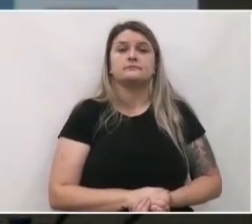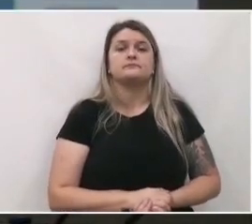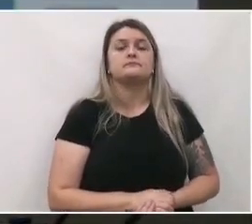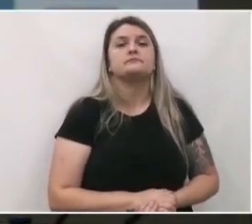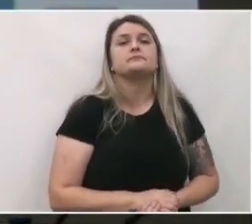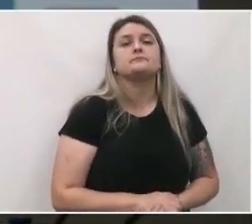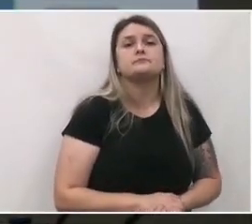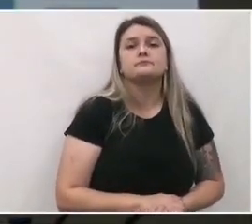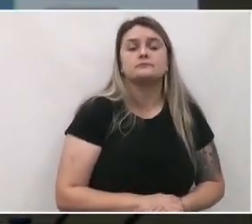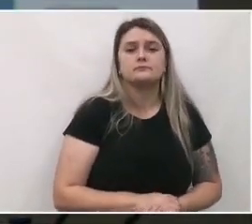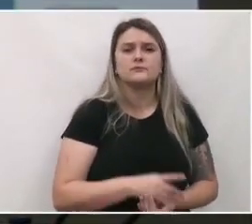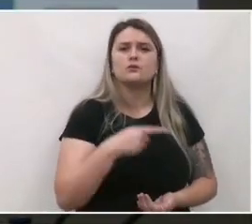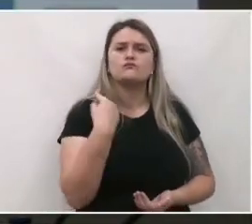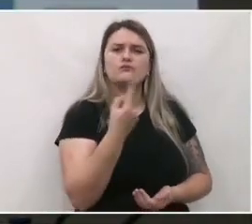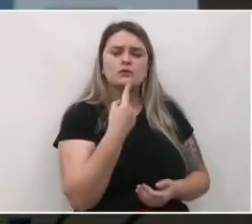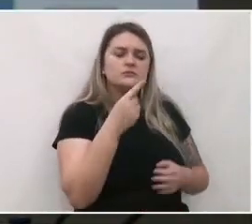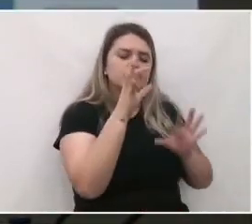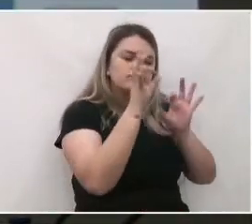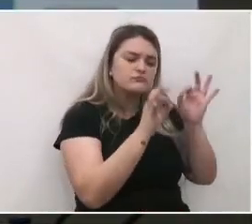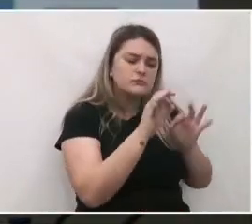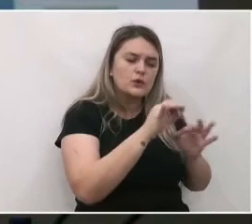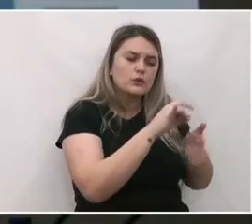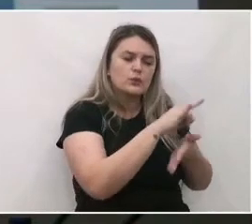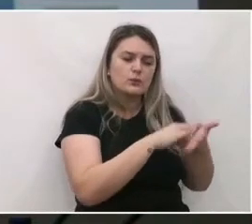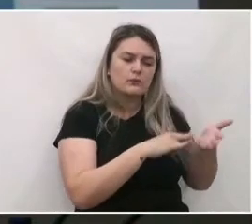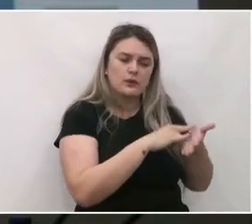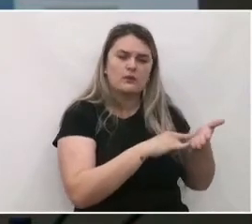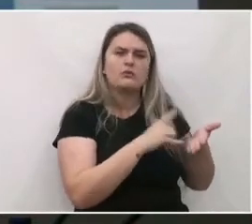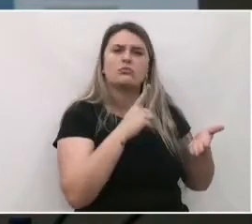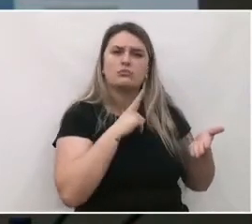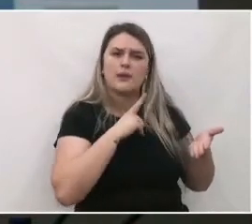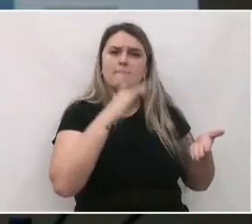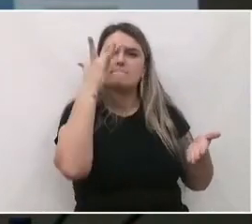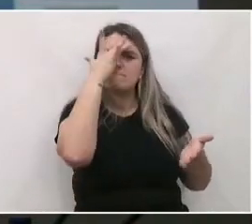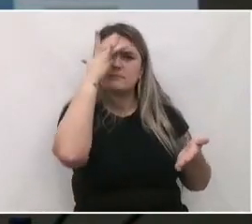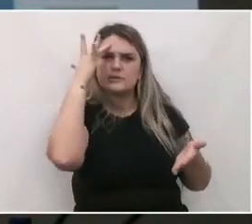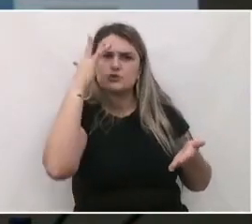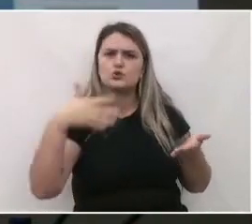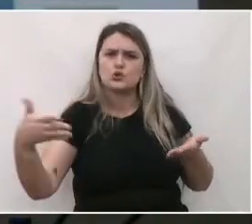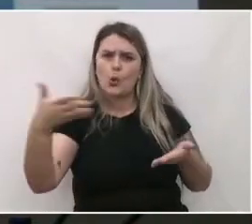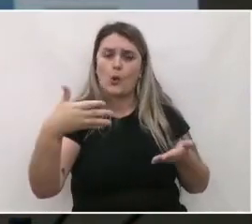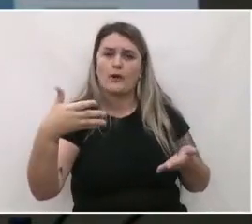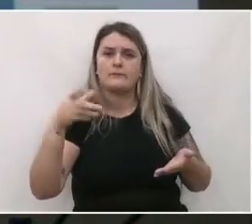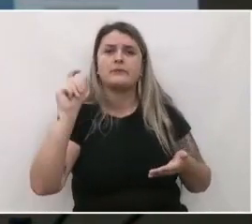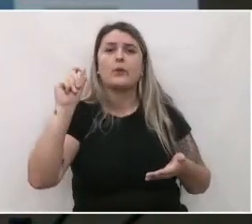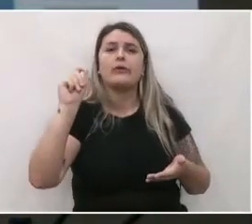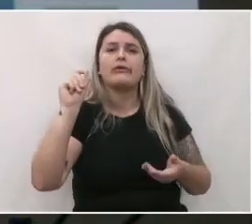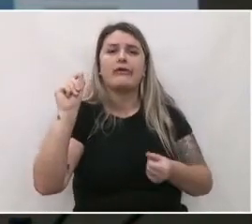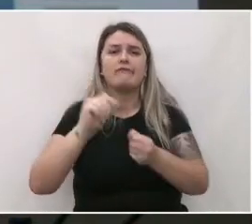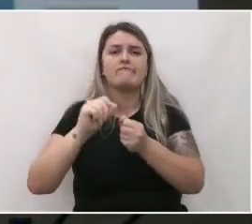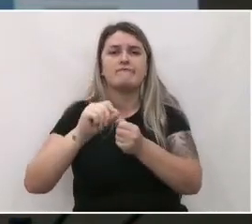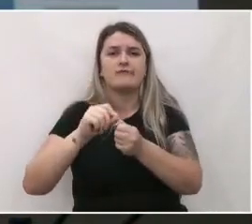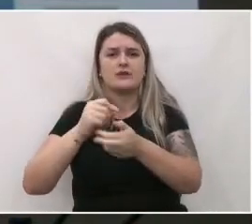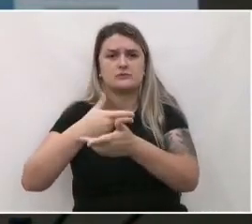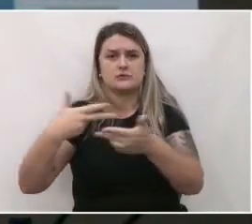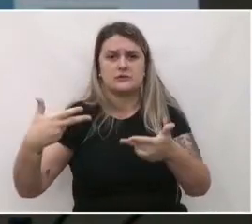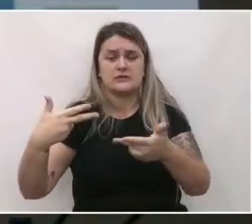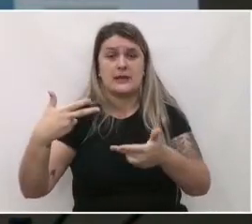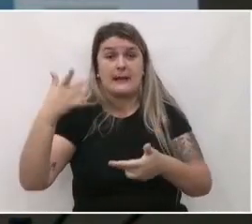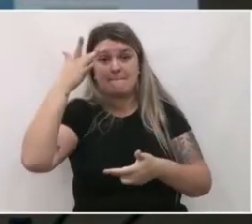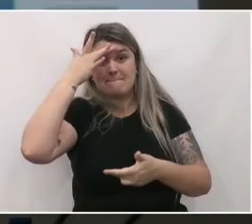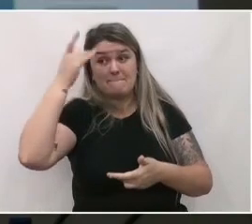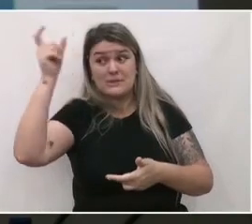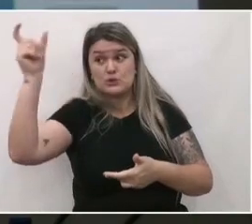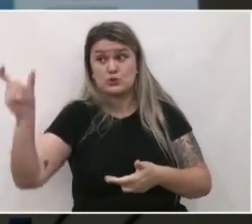revisão do plano diretor, existem alguns agentes envolvidos. Tem o agente executor, o agente técnico